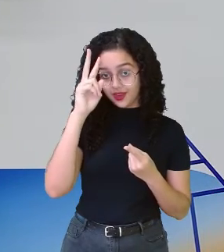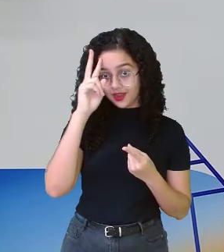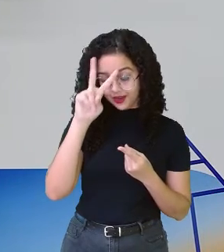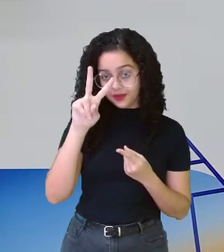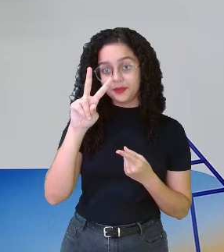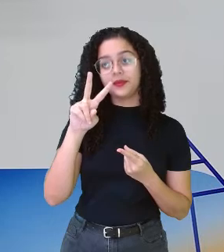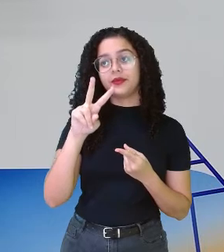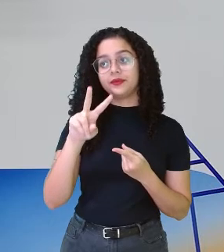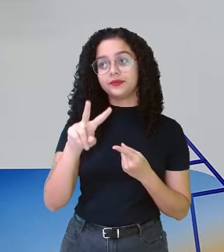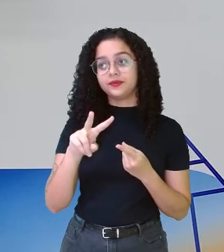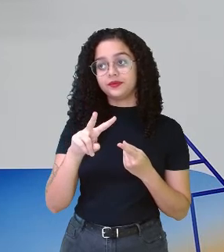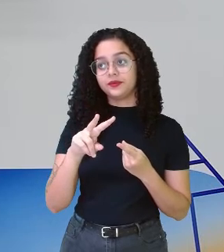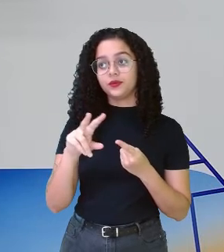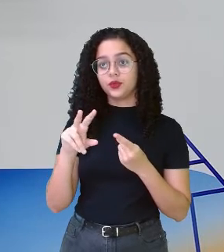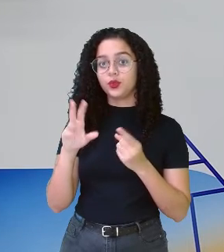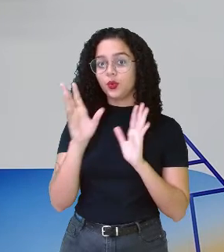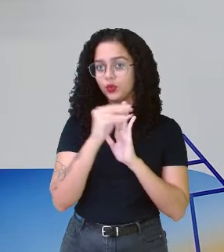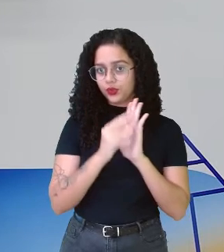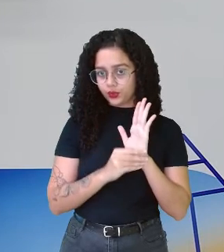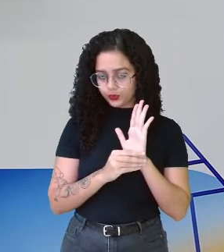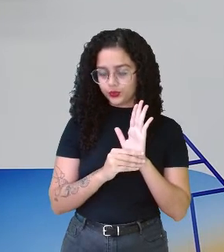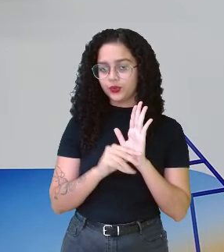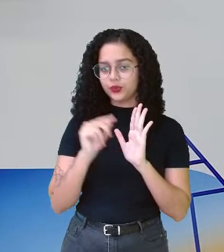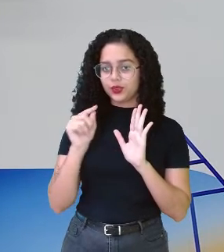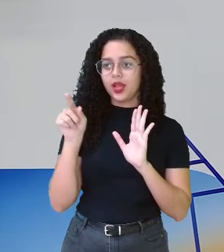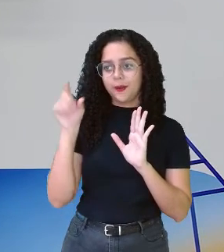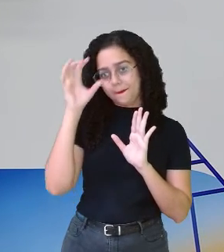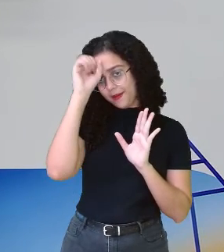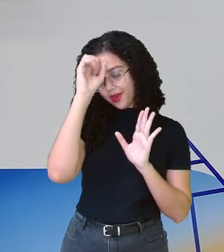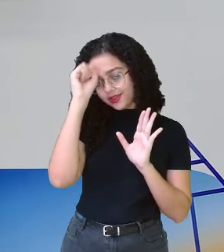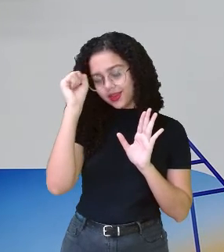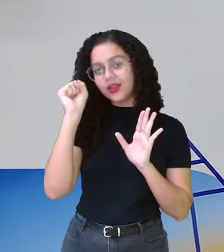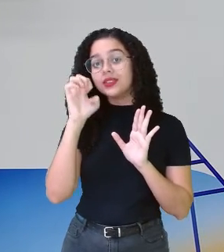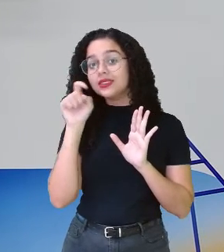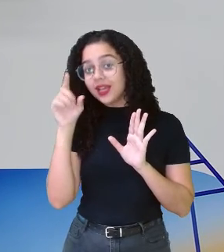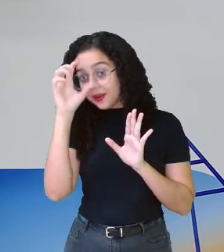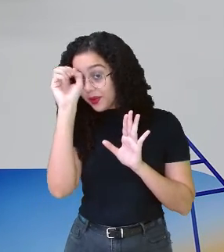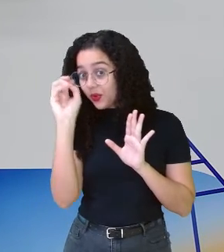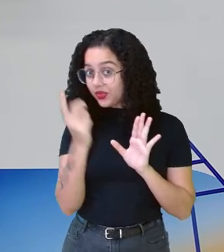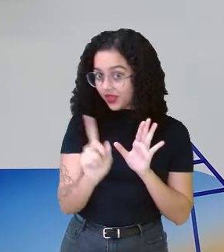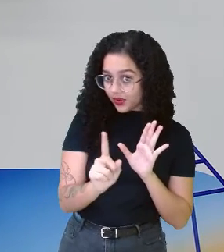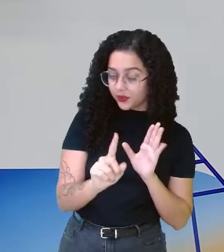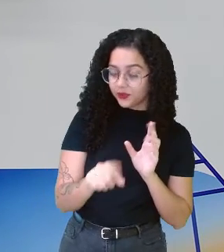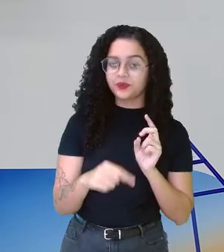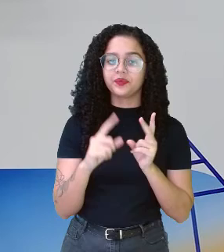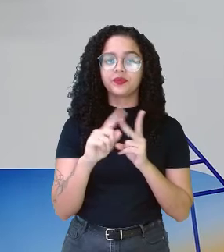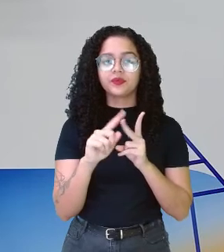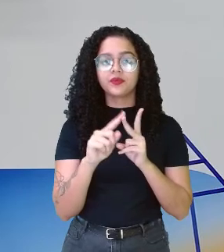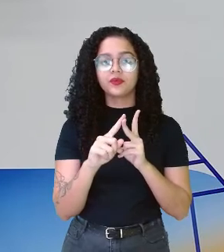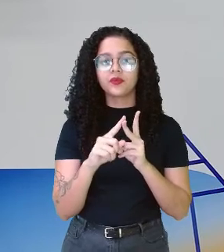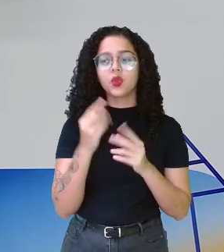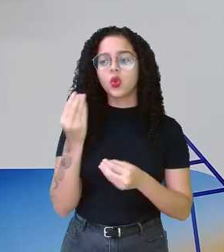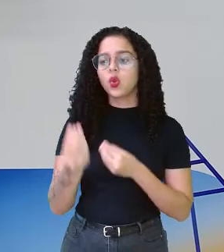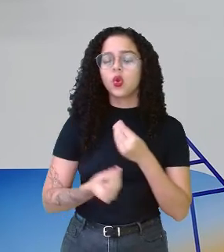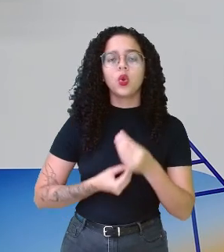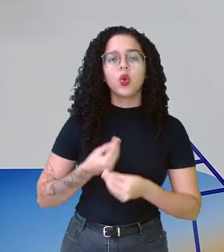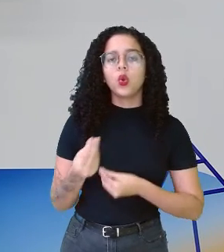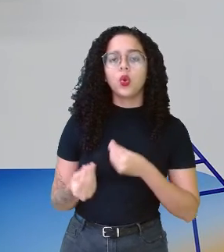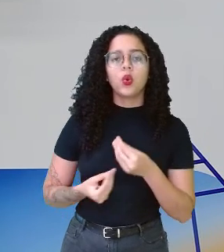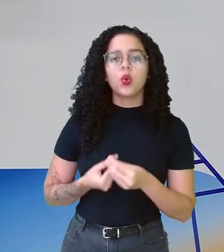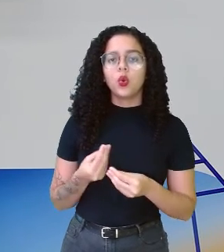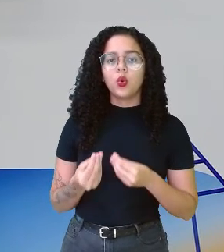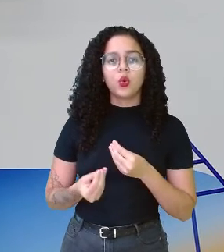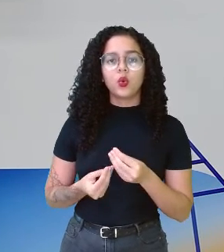do conteúdo, do que ele aprendeu, se ele aprendeu ou não, e ainda de como passar a questão